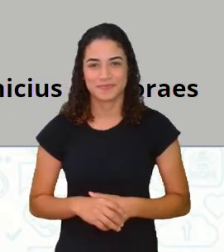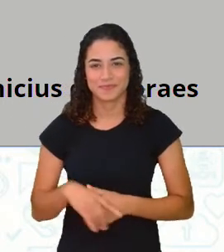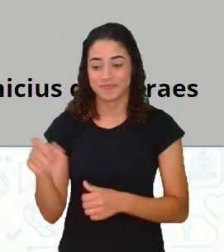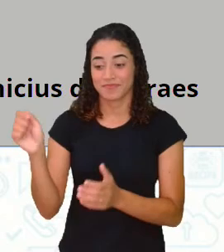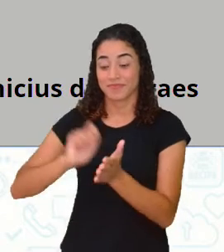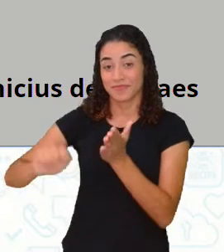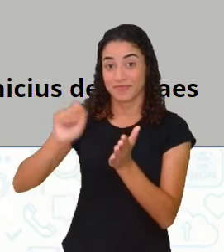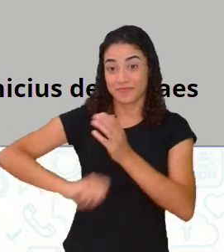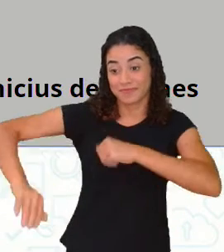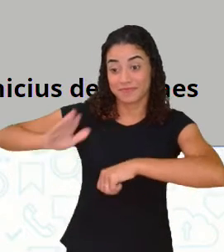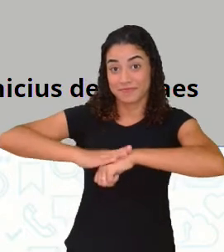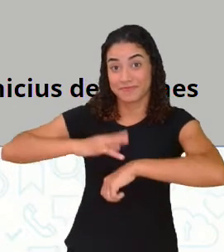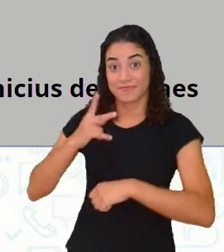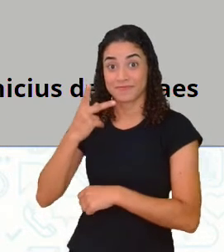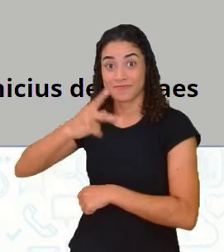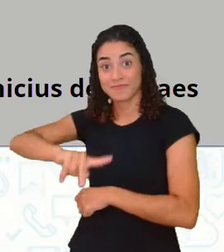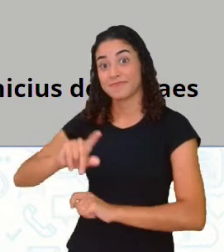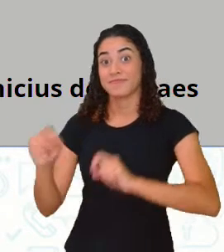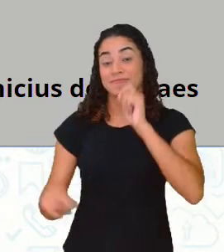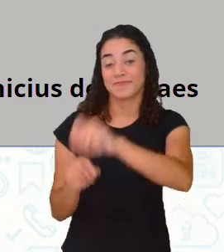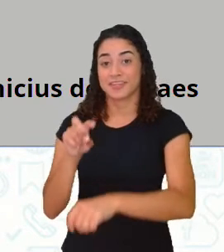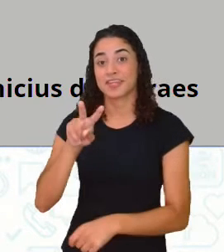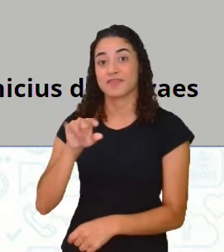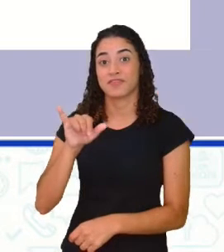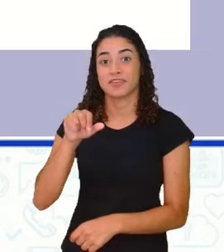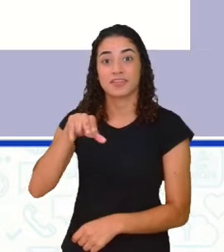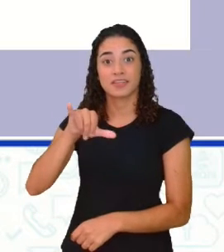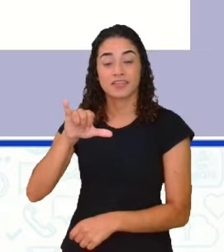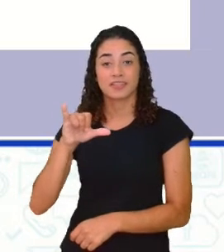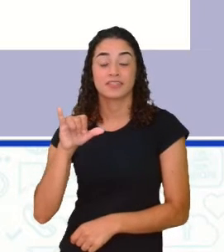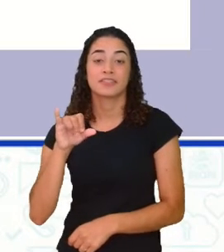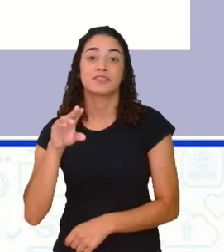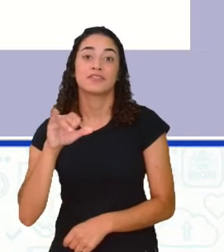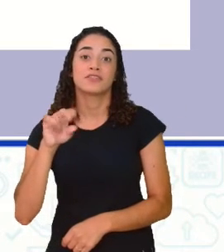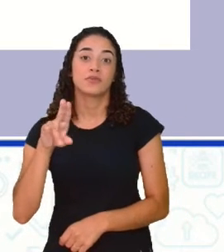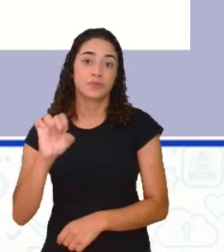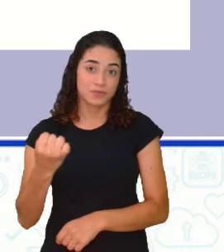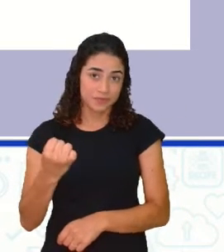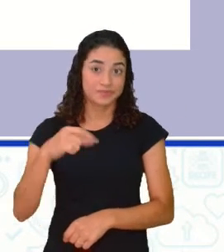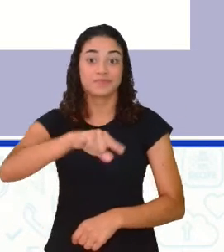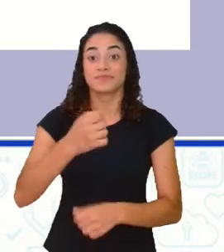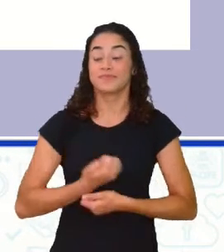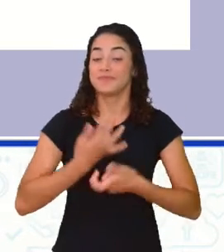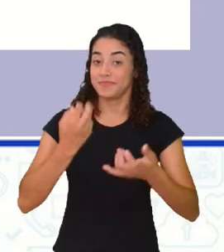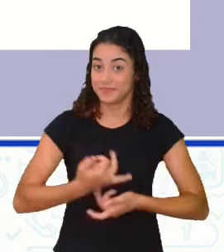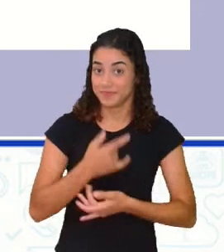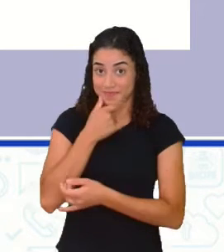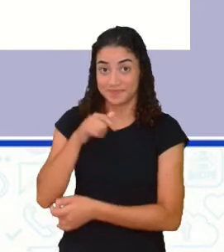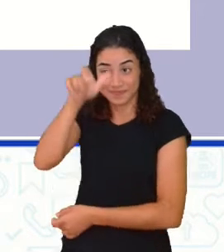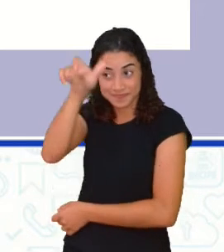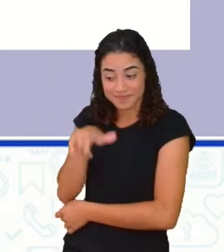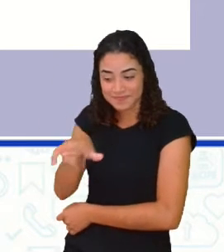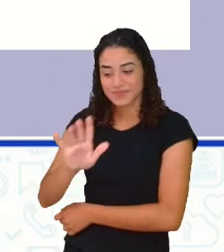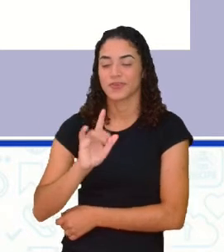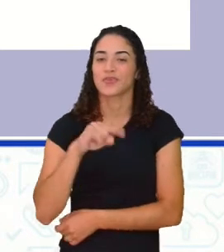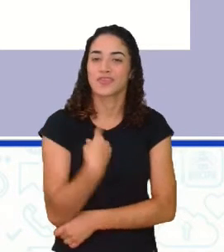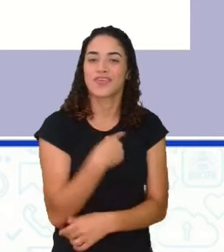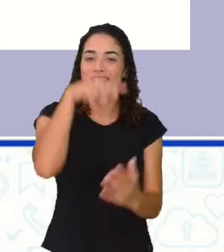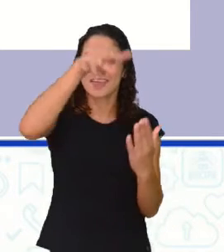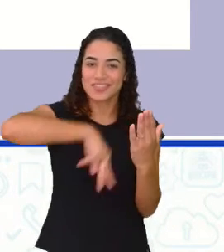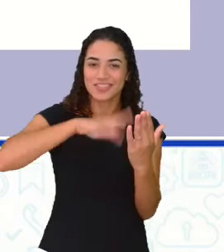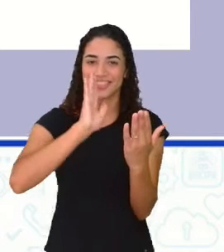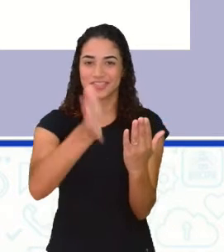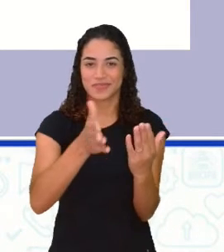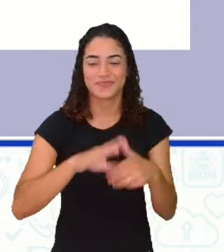escrita, não é? Esse poema, por Vinícius de Moraes. Então, neste poema de Vinícius de Moraes, que acabamos de